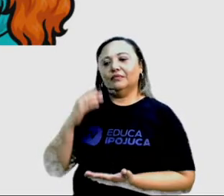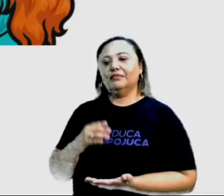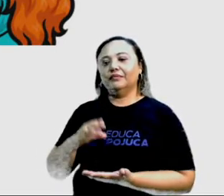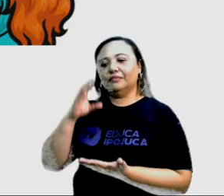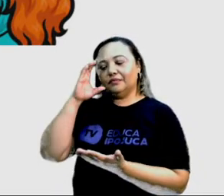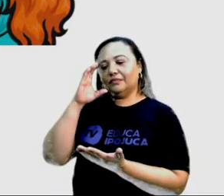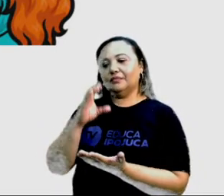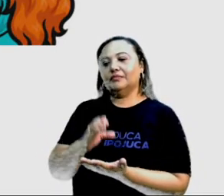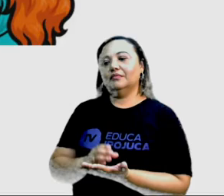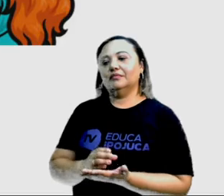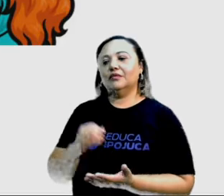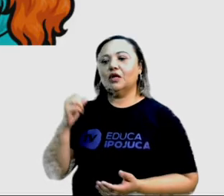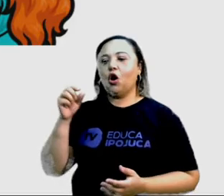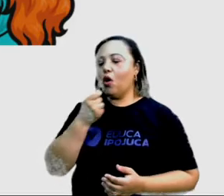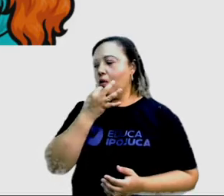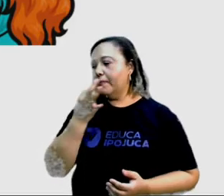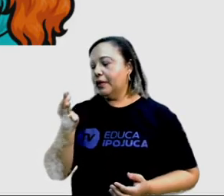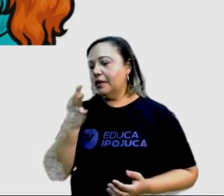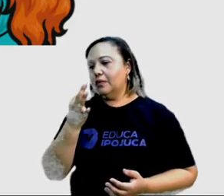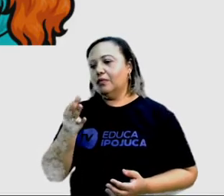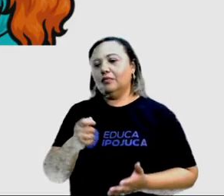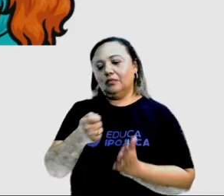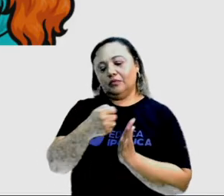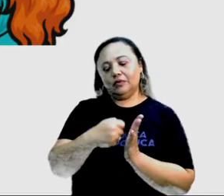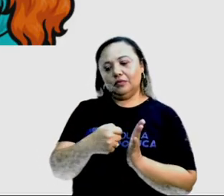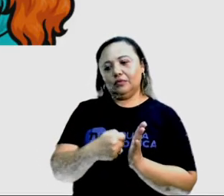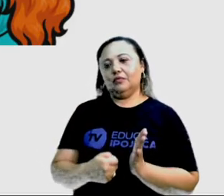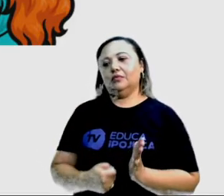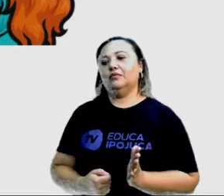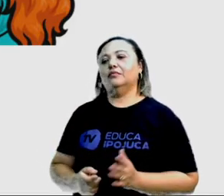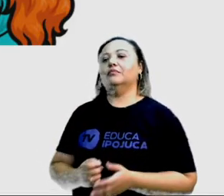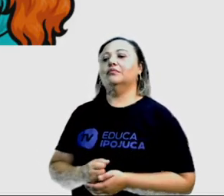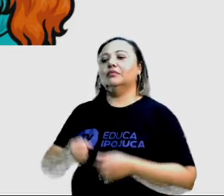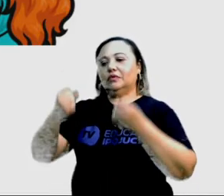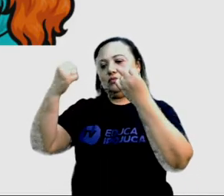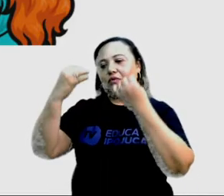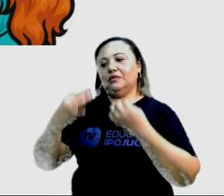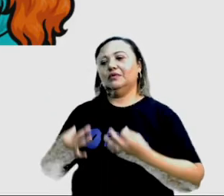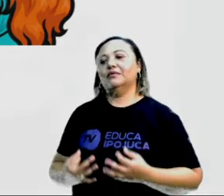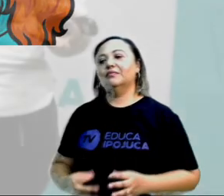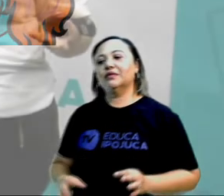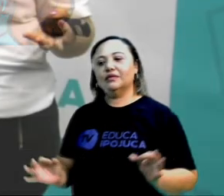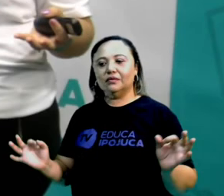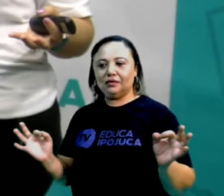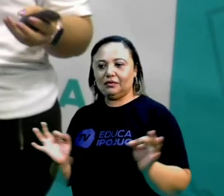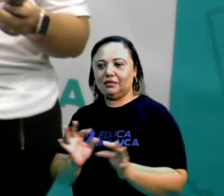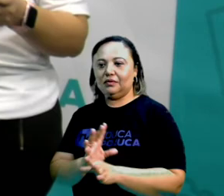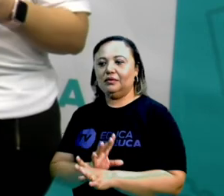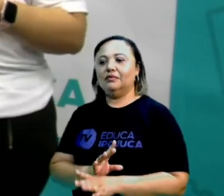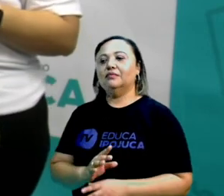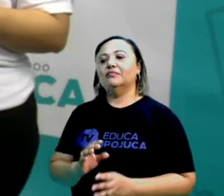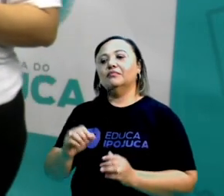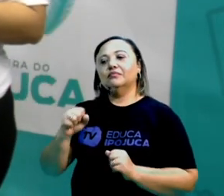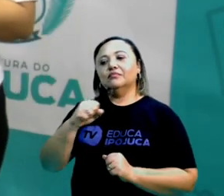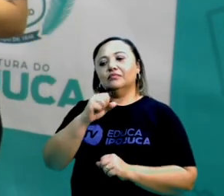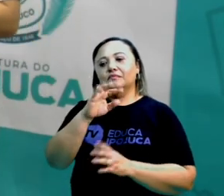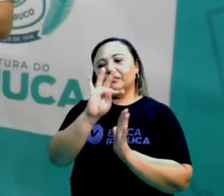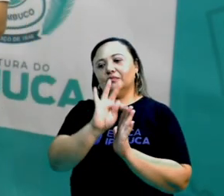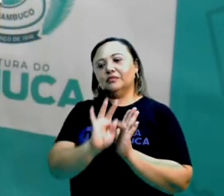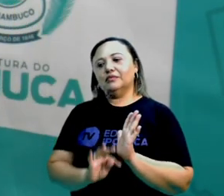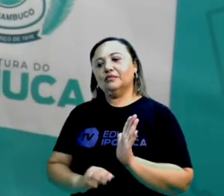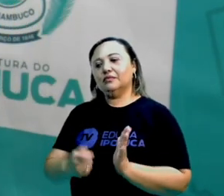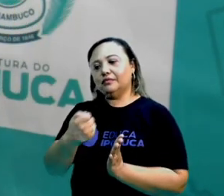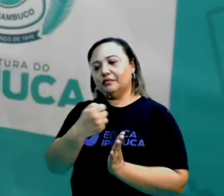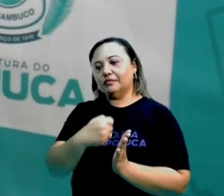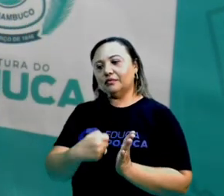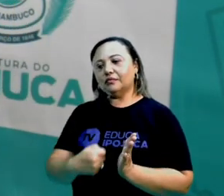qual é a opinião do autor, e um argumento e a conclusão deste texto. Está certo? Anotem tudo no